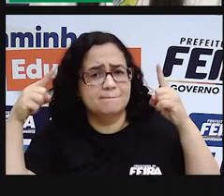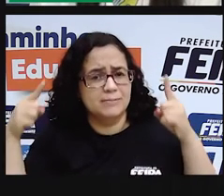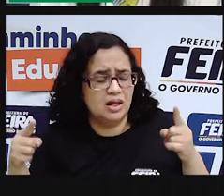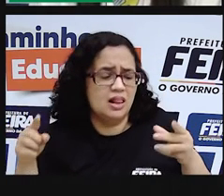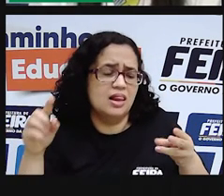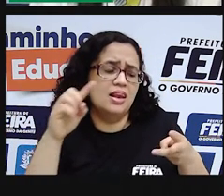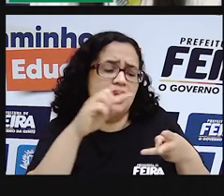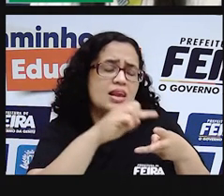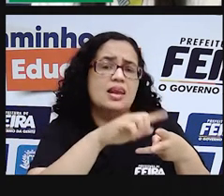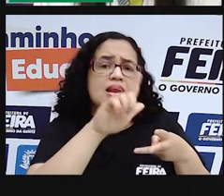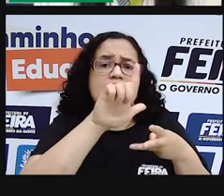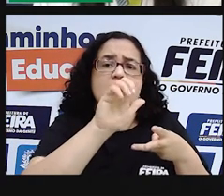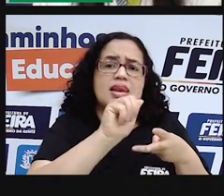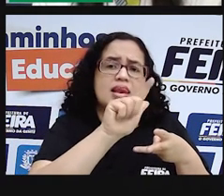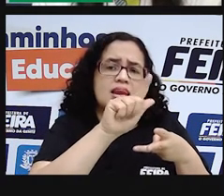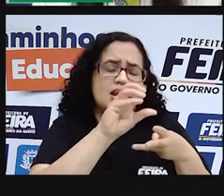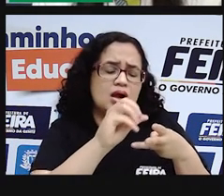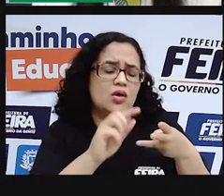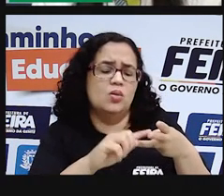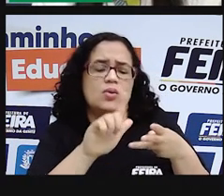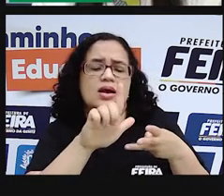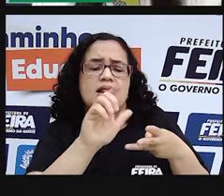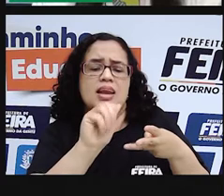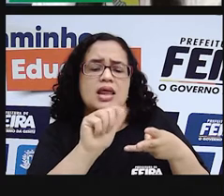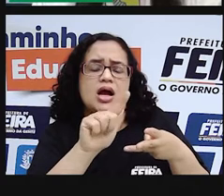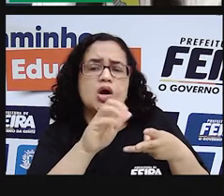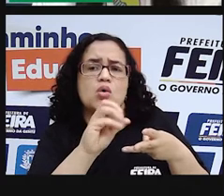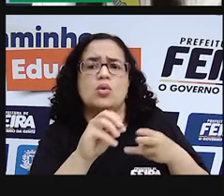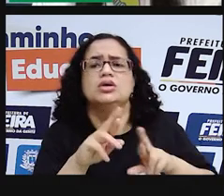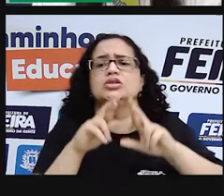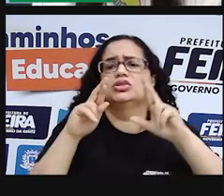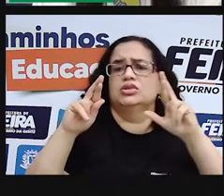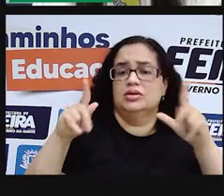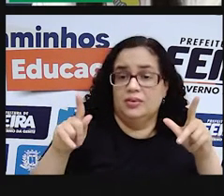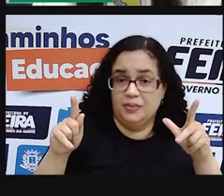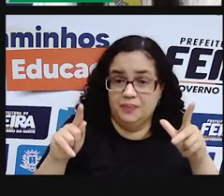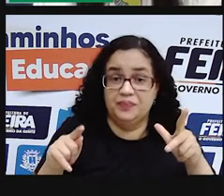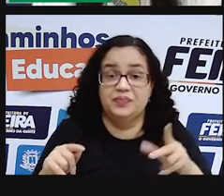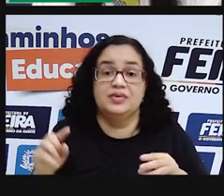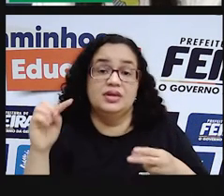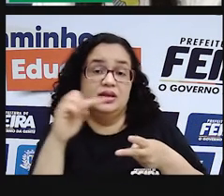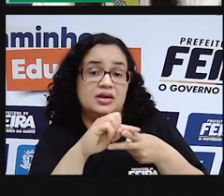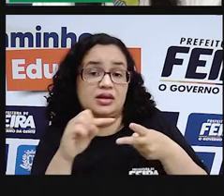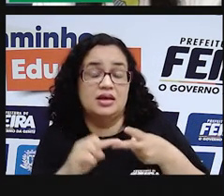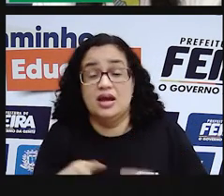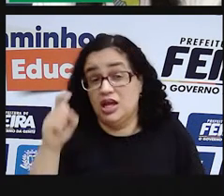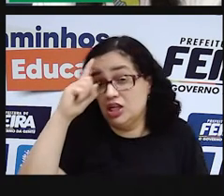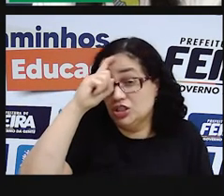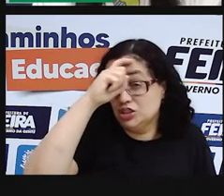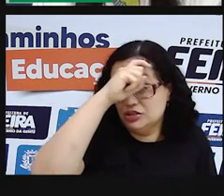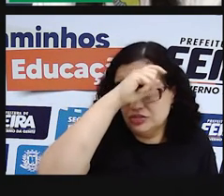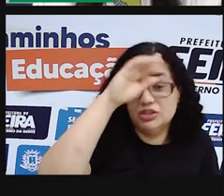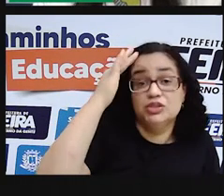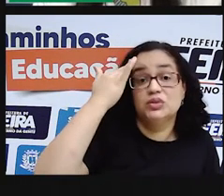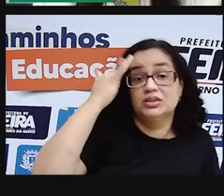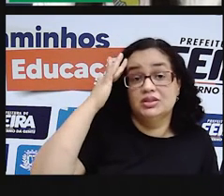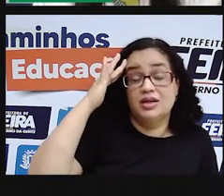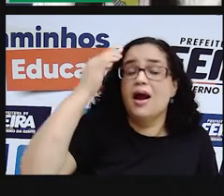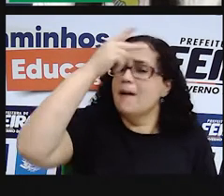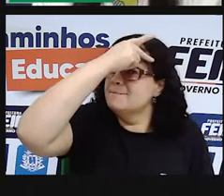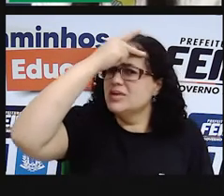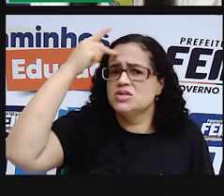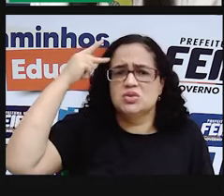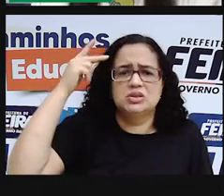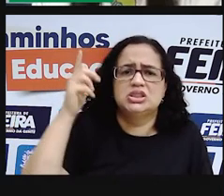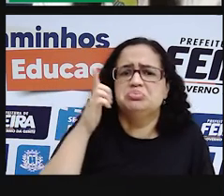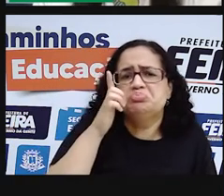lagoa, quais seriam as diferenças? A diferença entre lago e lagoa já é um pouco mais difícil, né? Algumas pessoas nem